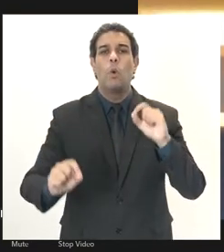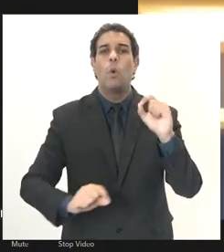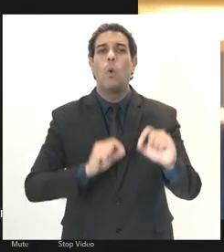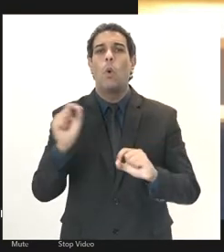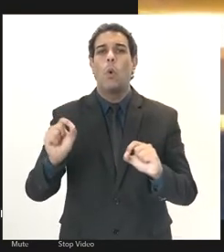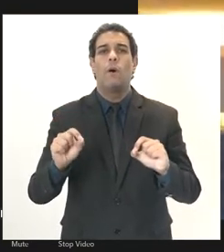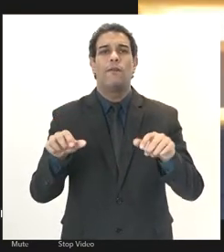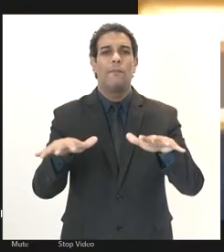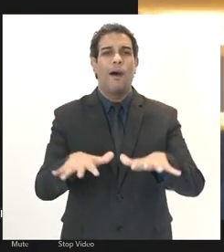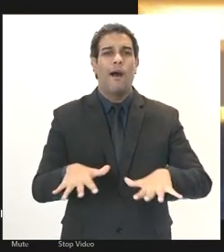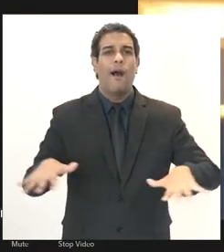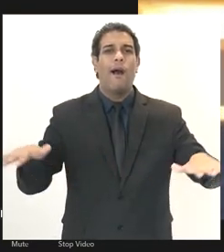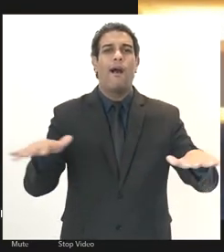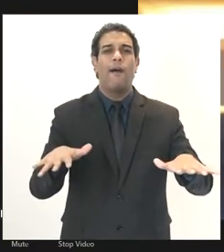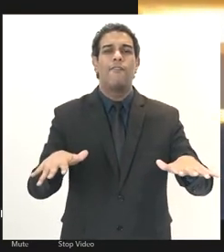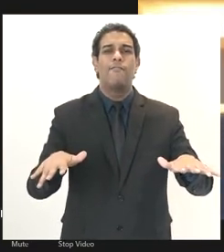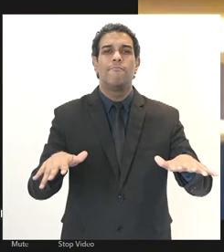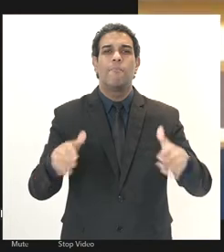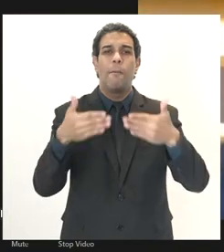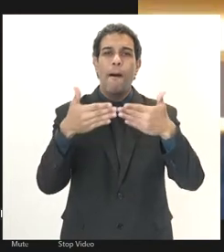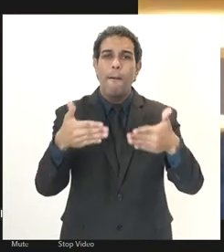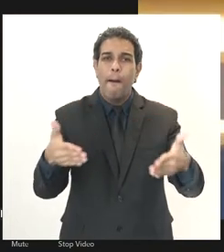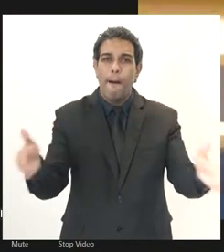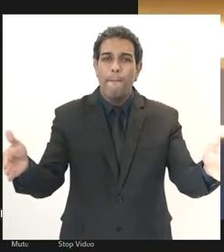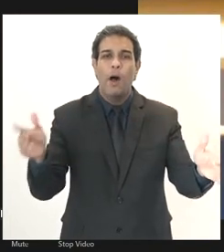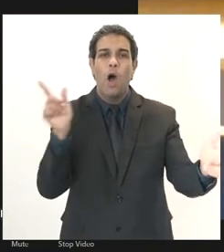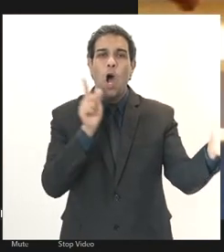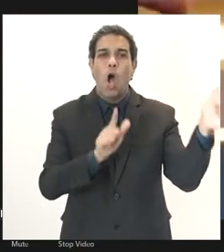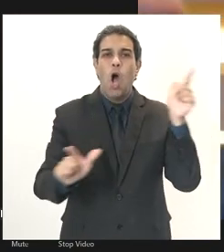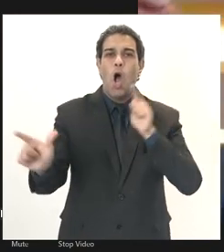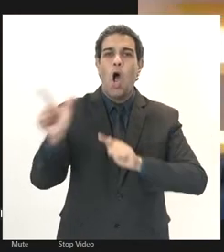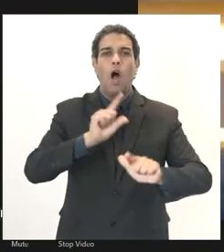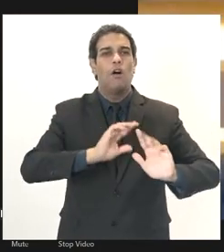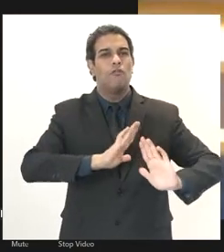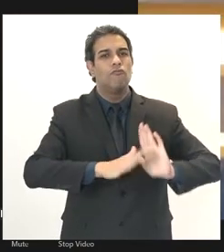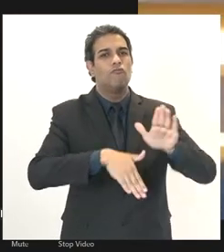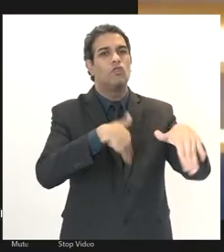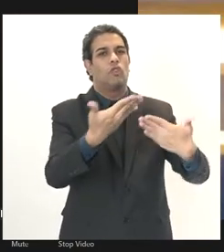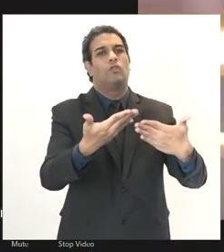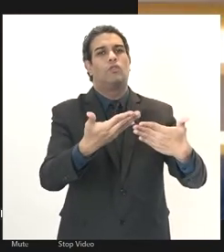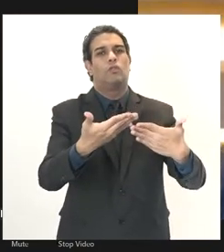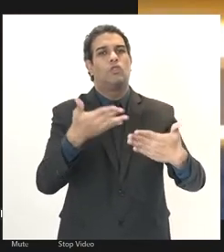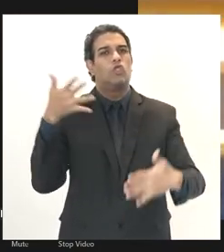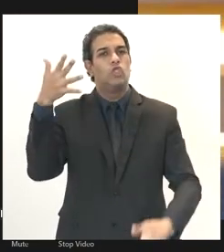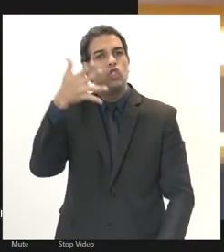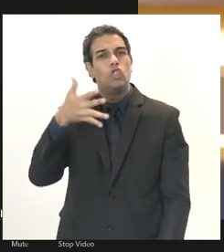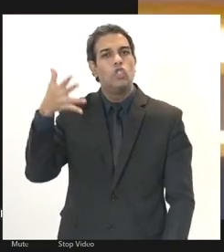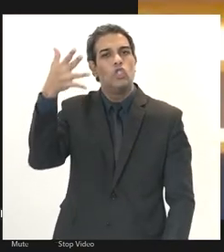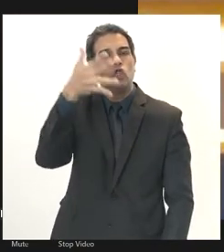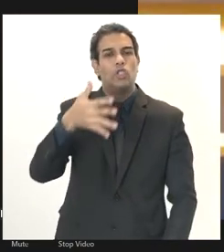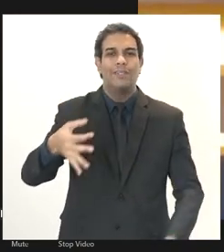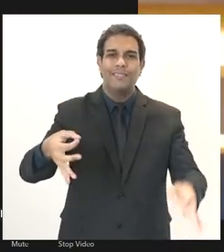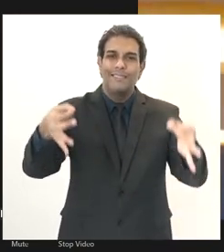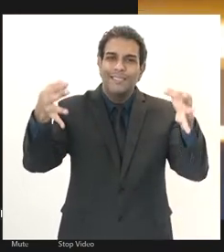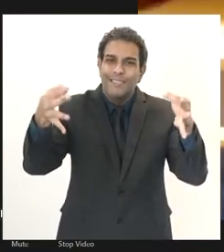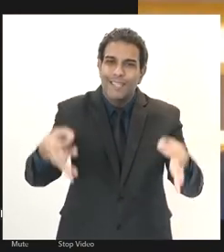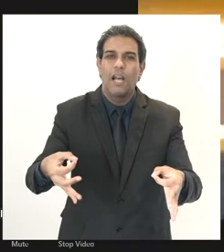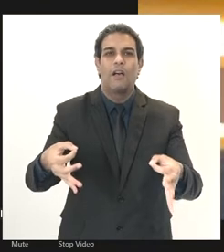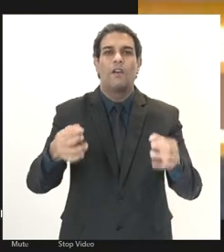que esses espaços sejam cada vez mais abertos para que a gente consiga desenvolver um discurso coerente e